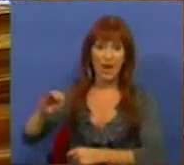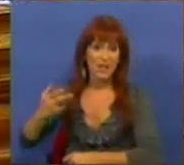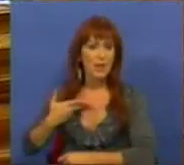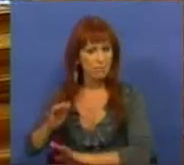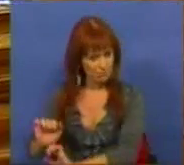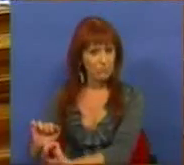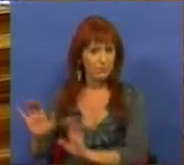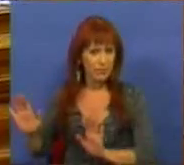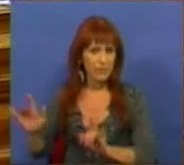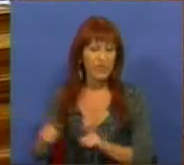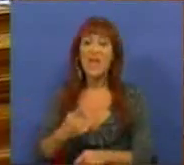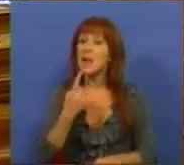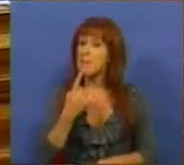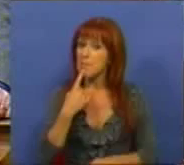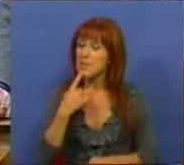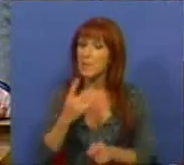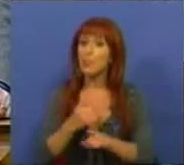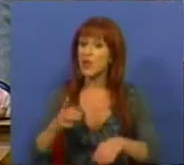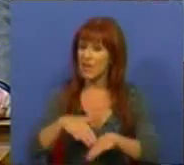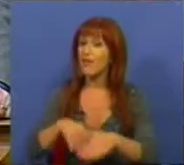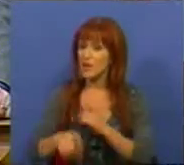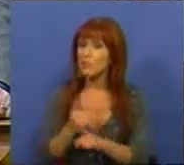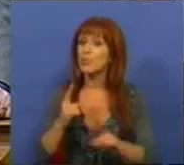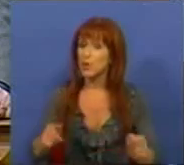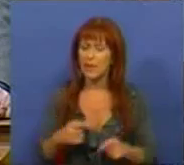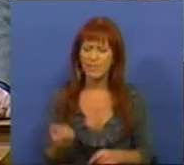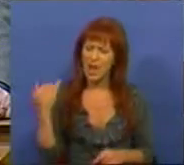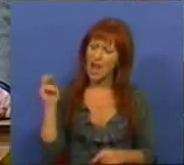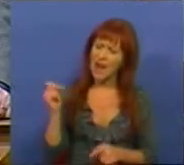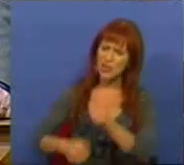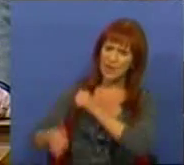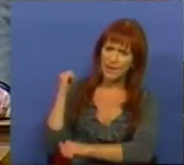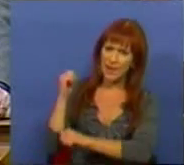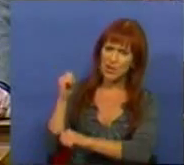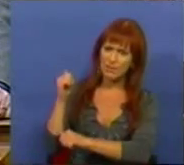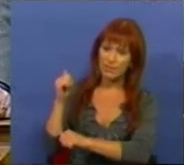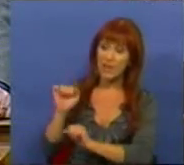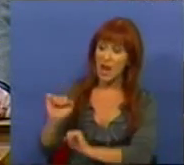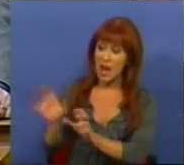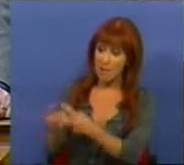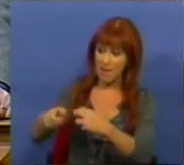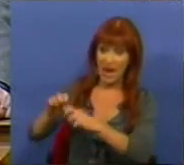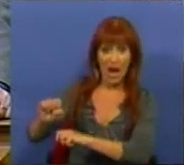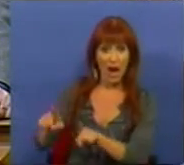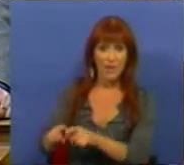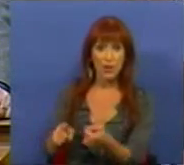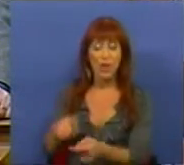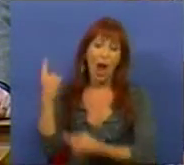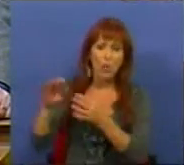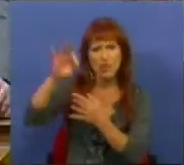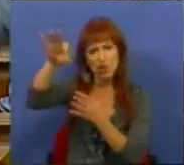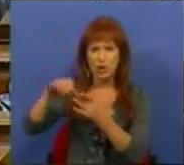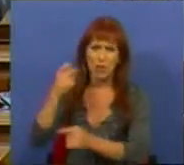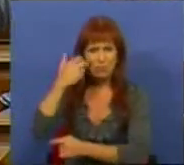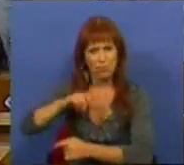Democrata. Percebo porque o faz. Há poucos anos atrás, a sua bancada, com honrosas exceções,